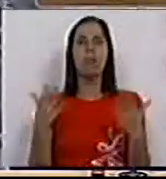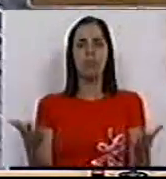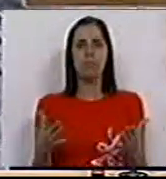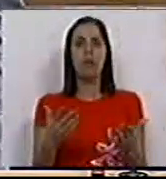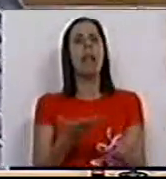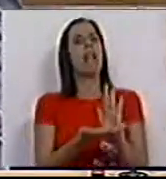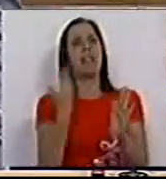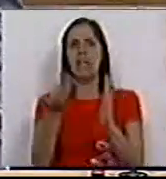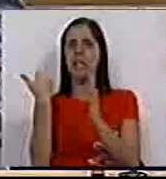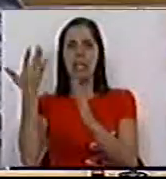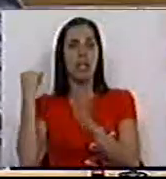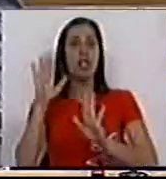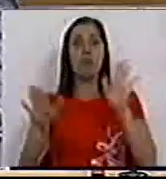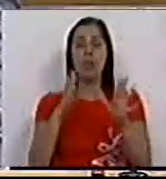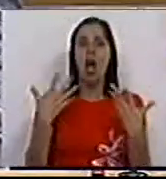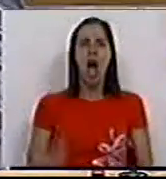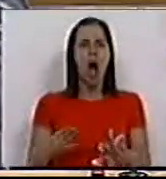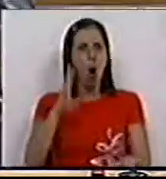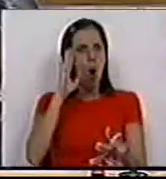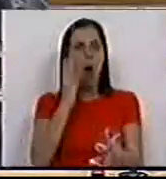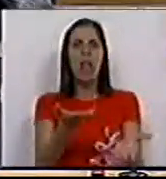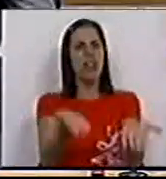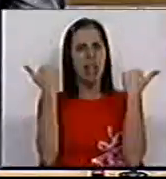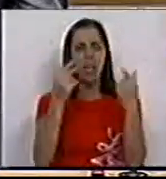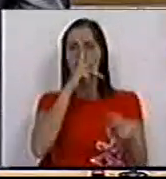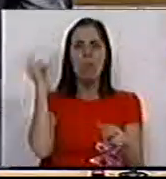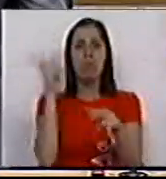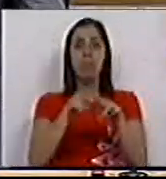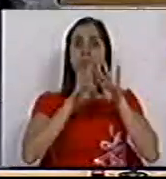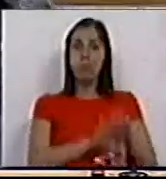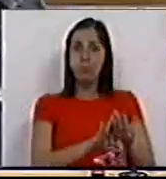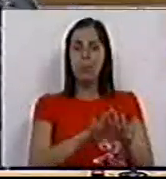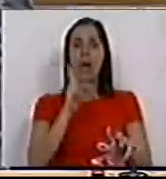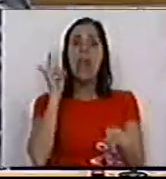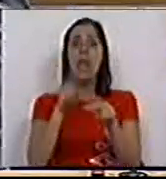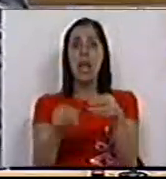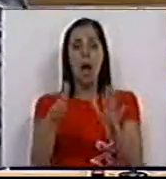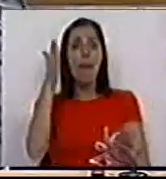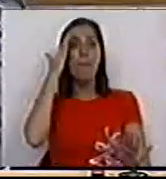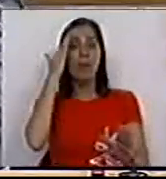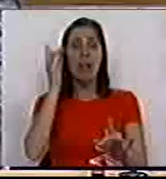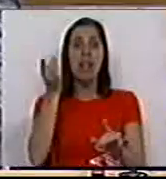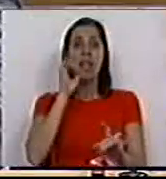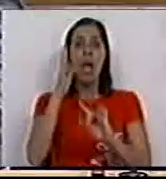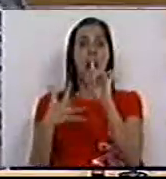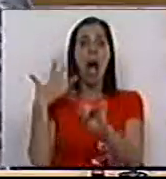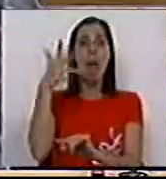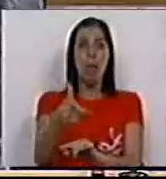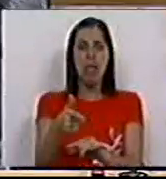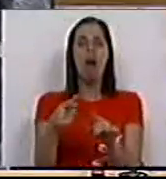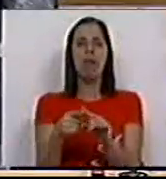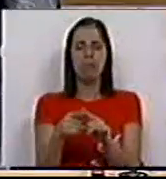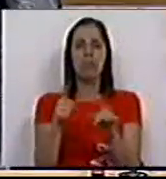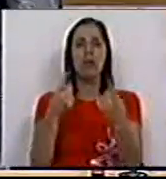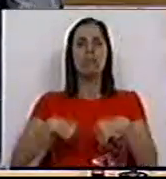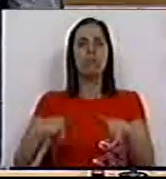que se retire a exposição neste momento que se suspenda a sua inauguração prevista para o dia de amanhã e